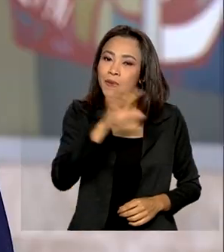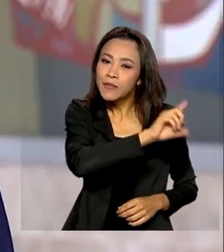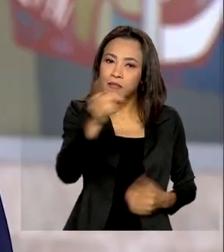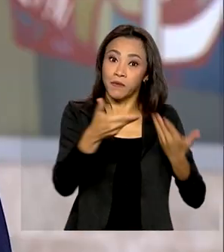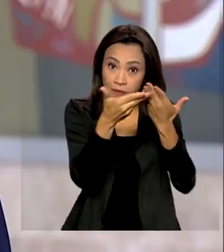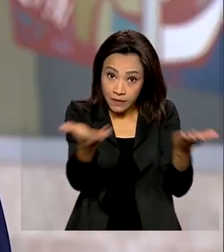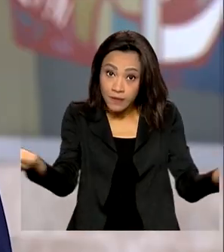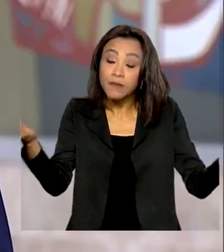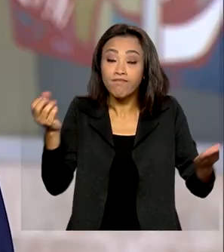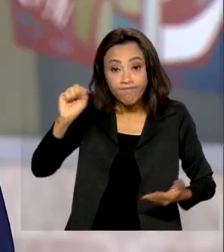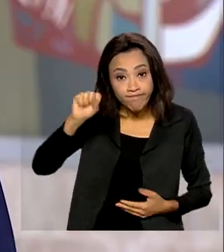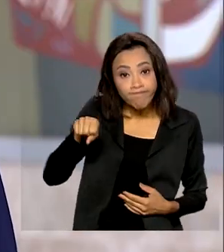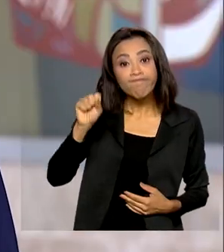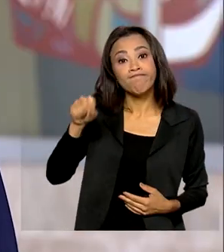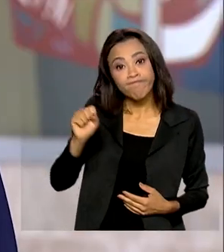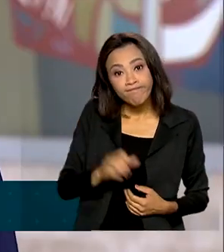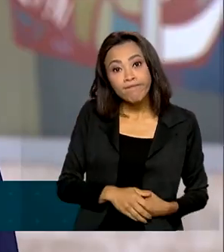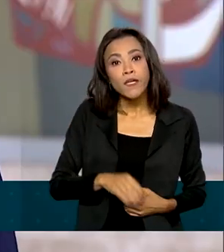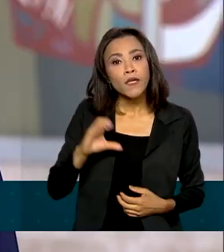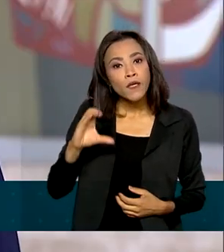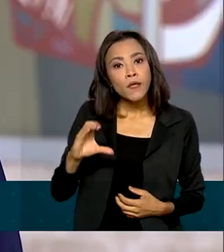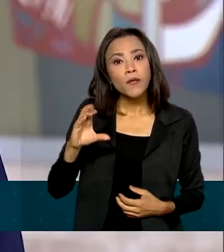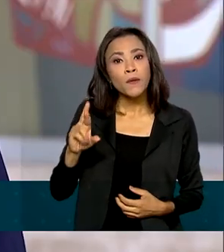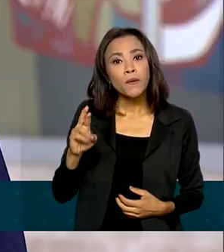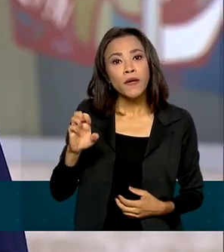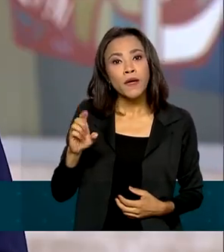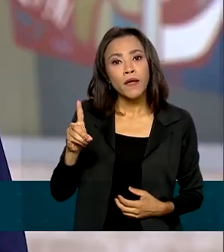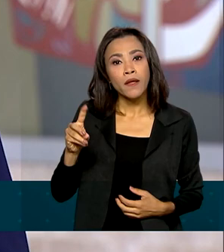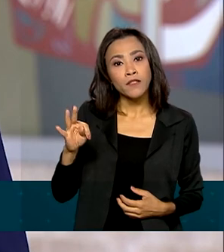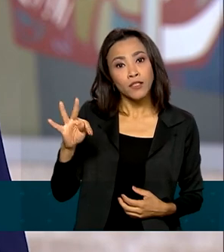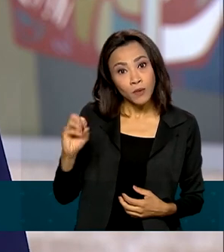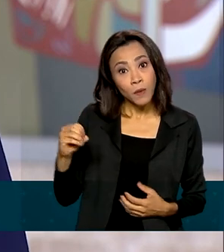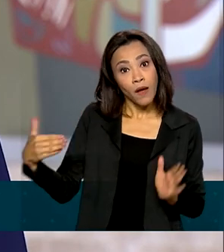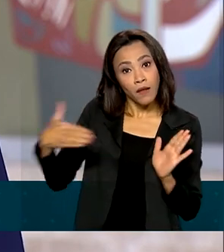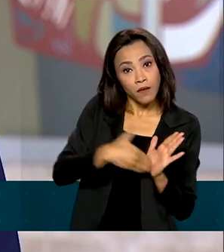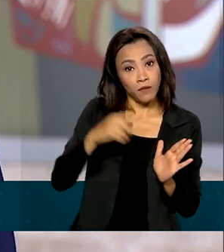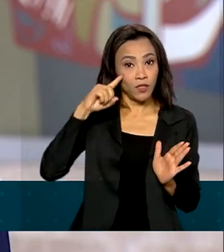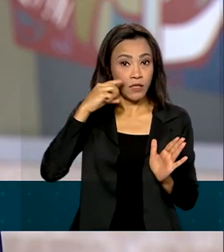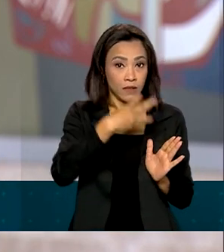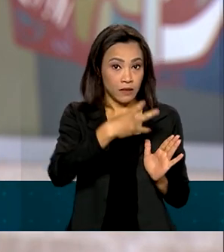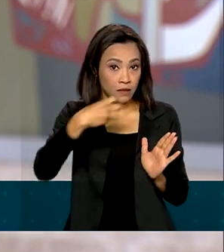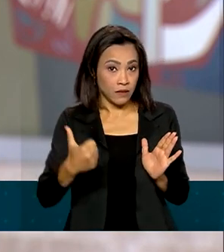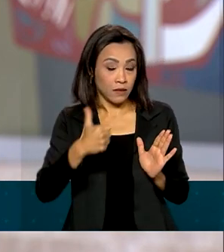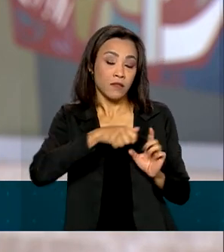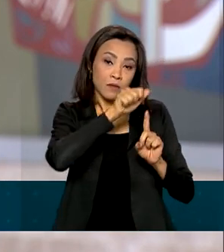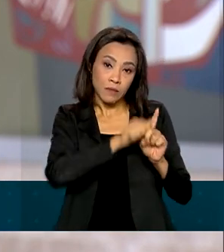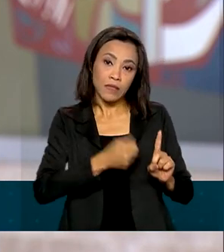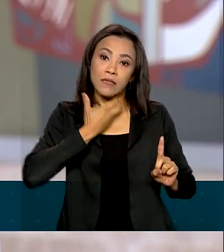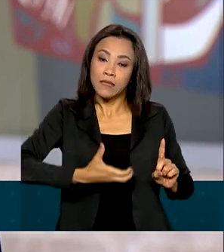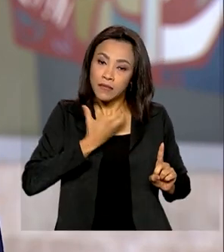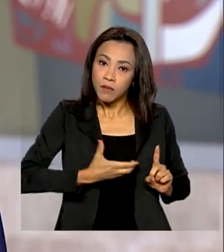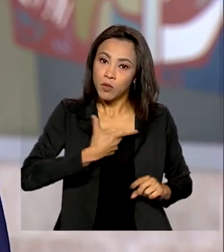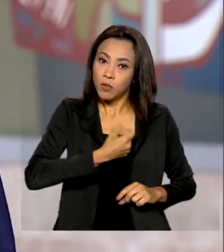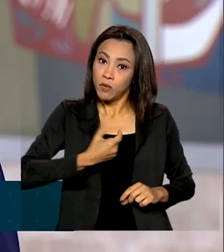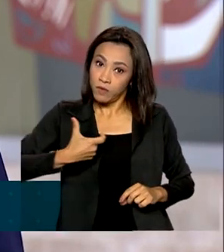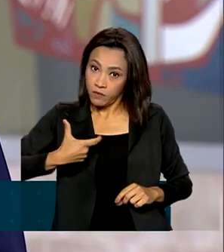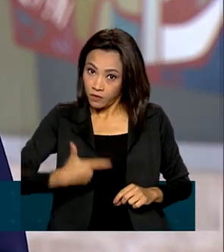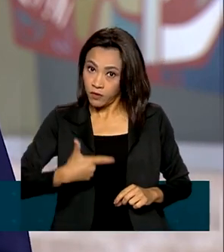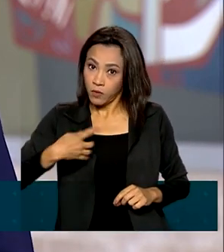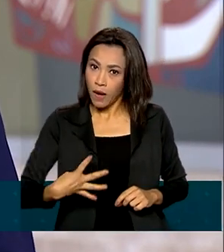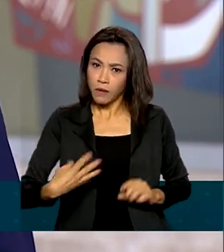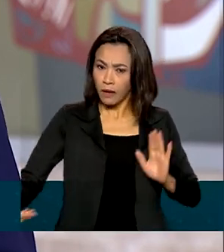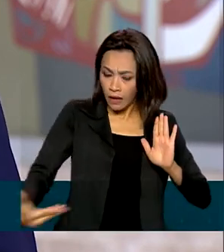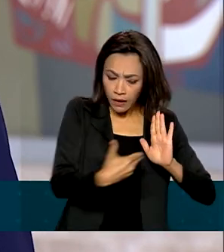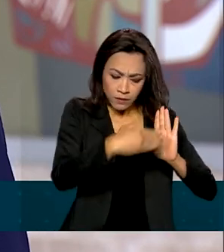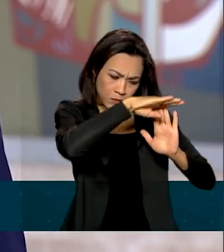todos. É isso mesmo, né? E o crédito pode ser concedido até o dia 31 de dezembro de 2024. O Pronamp